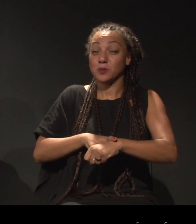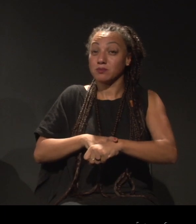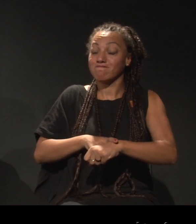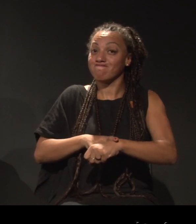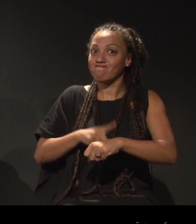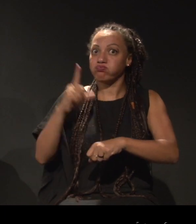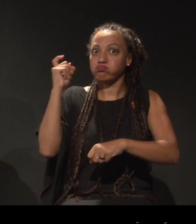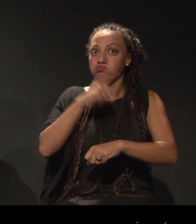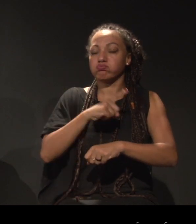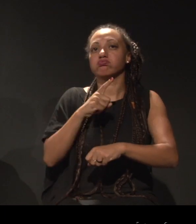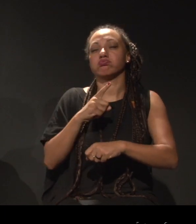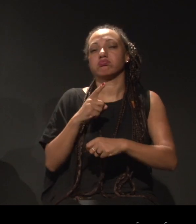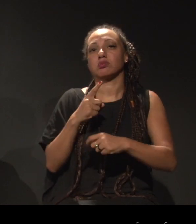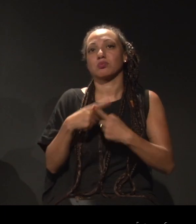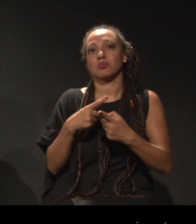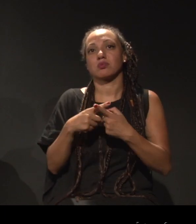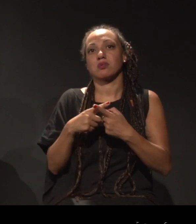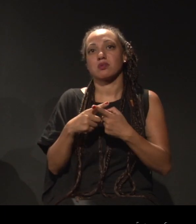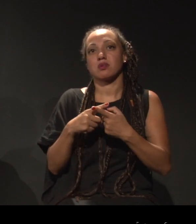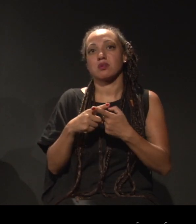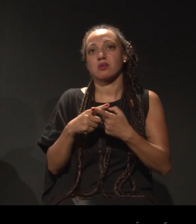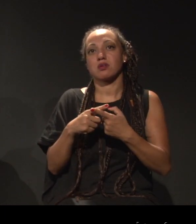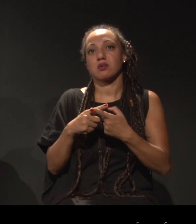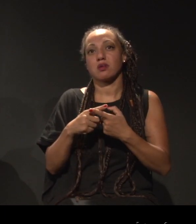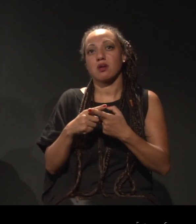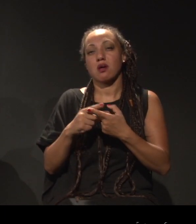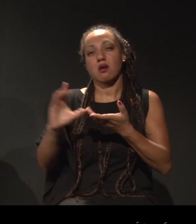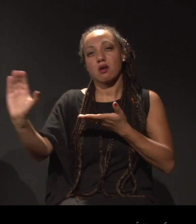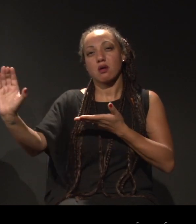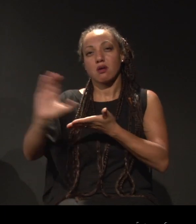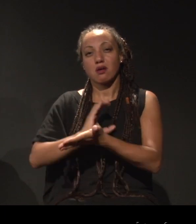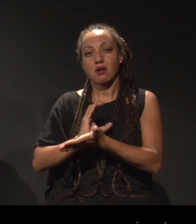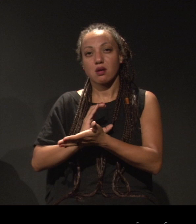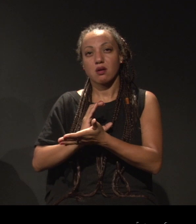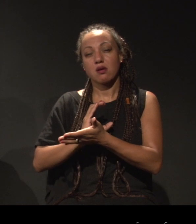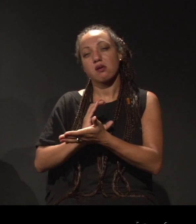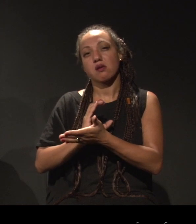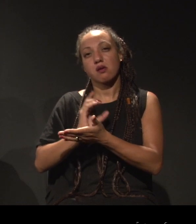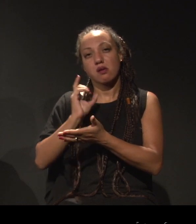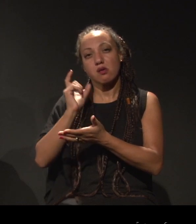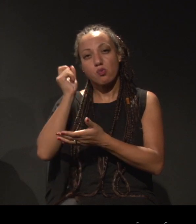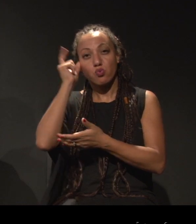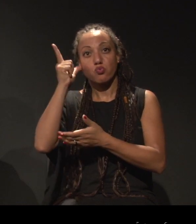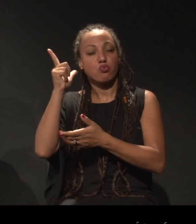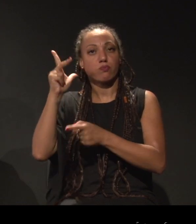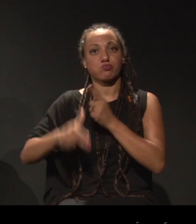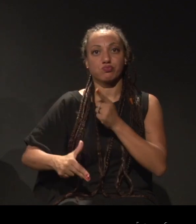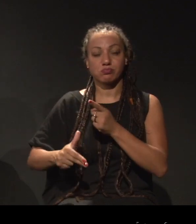tenso na cidade de São Paulo, onde quase a metade da verba da cultura está congelada. E,